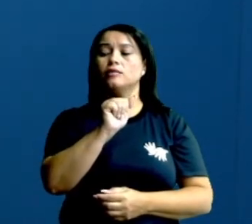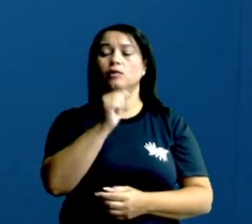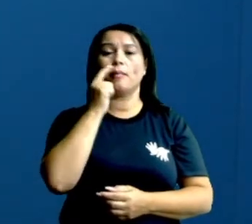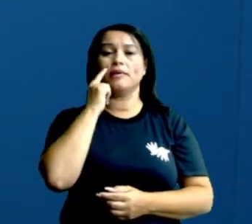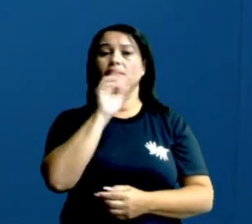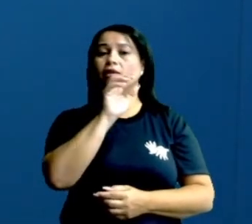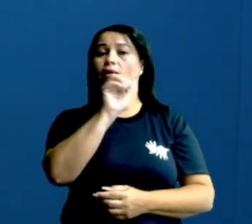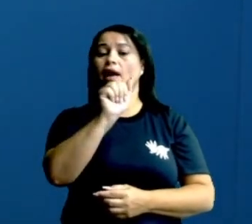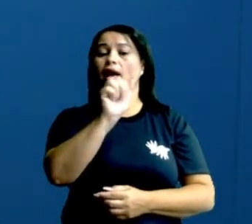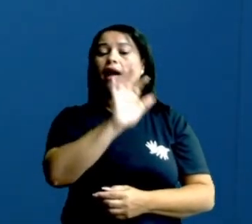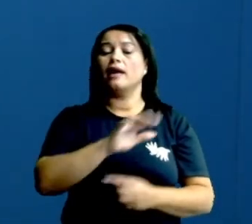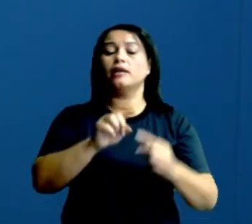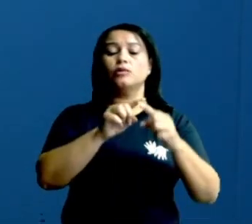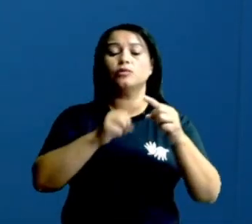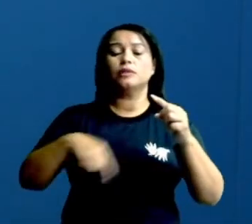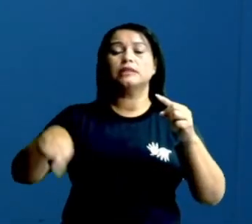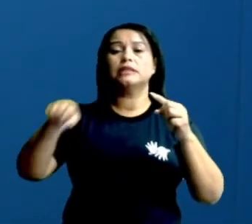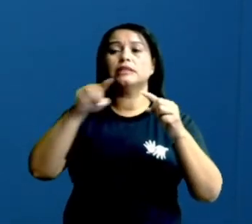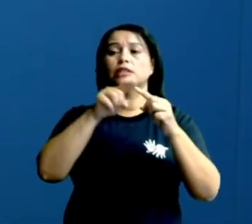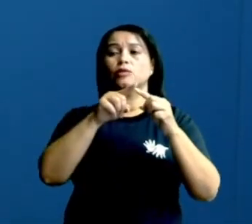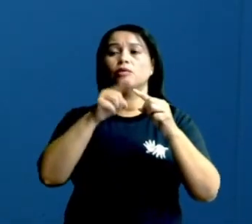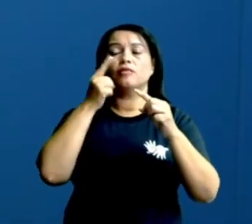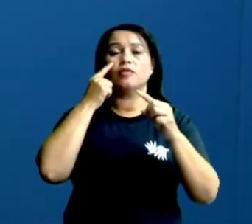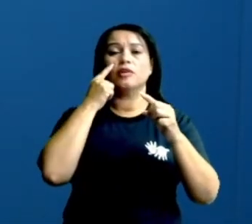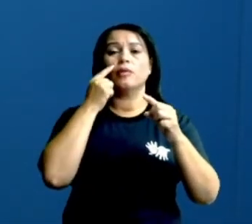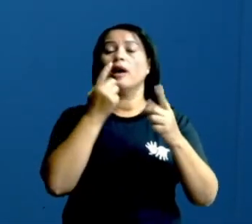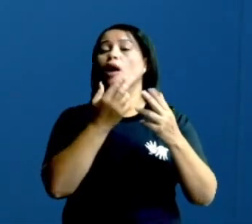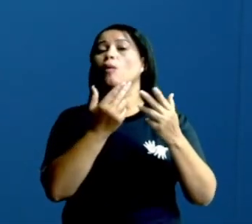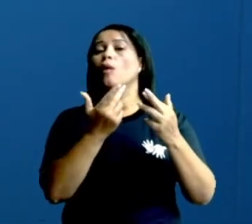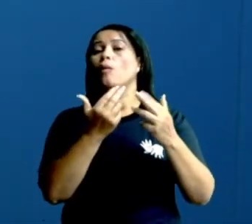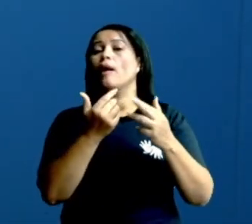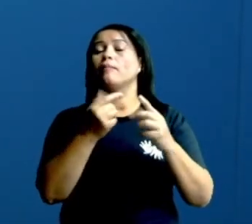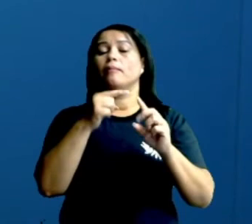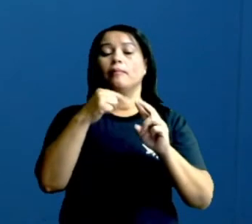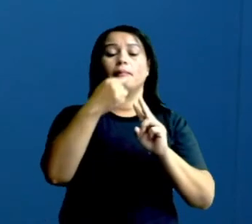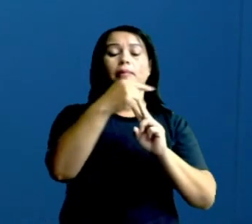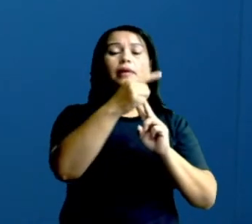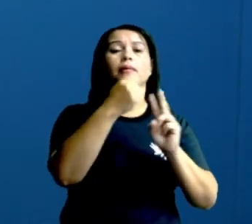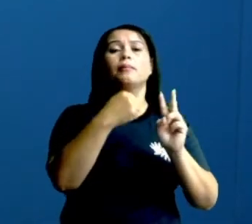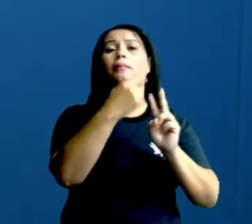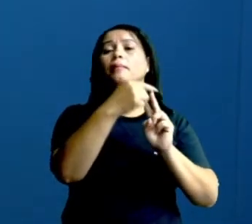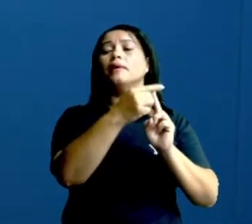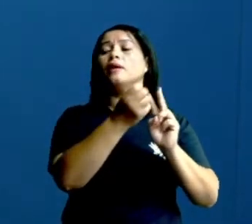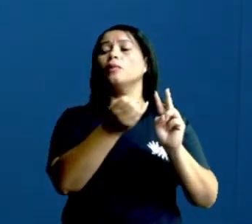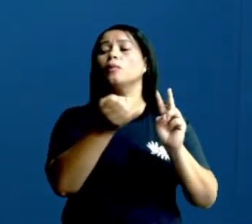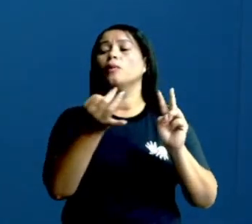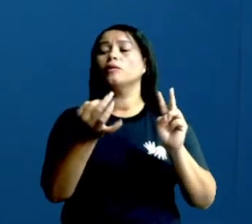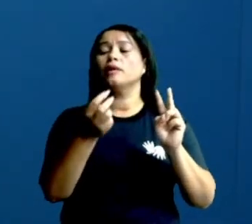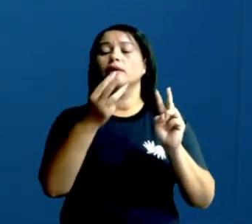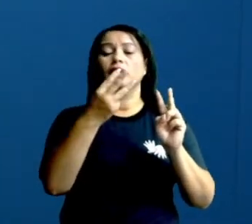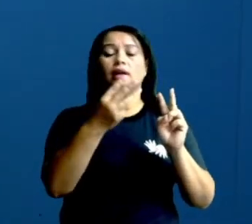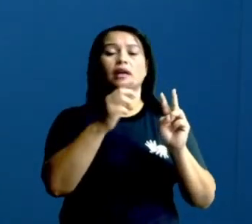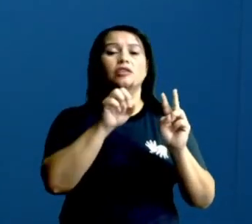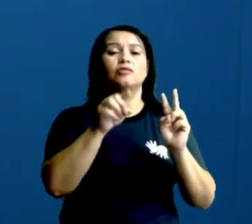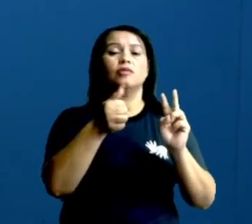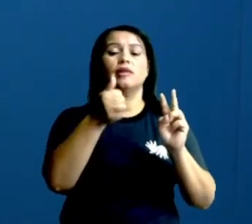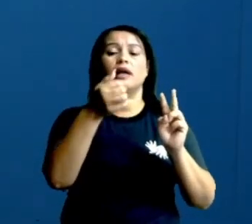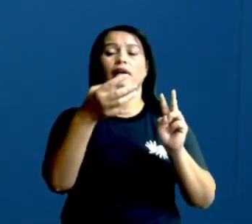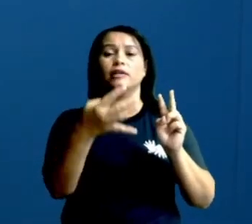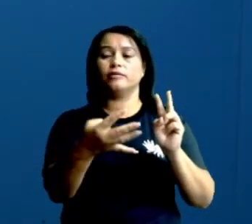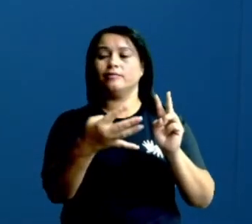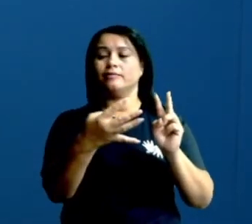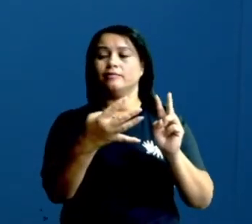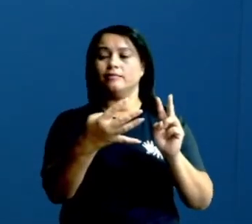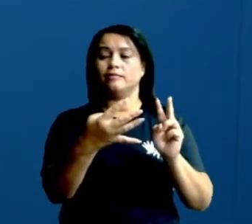círculo. Deixei ela aqui isolada. A área do círculo é igual a quanto? A pi. Quem é pi? Pi é igual a quanto?